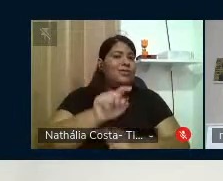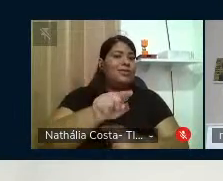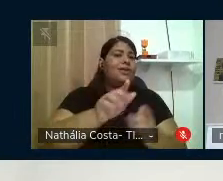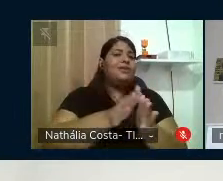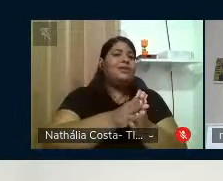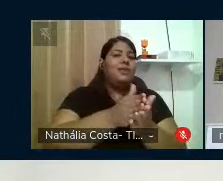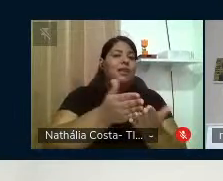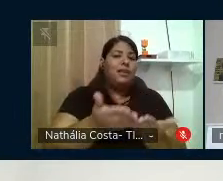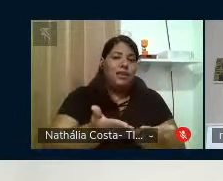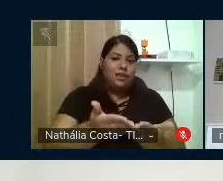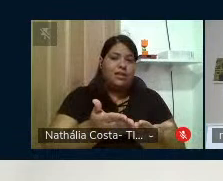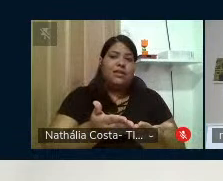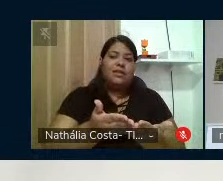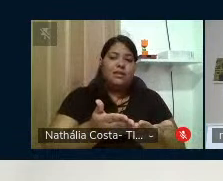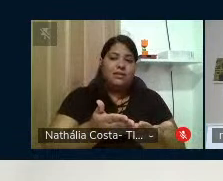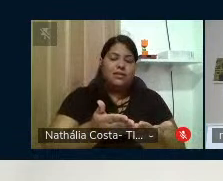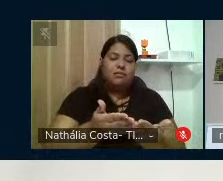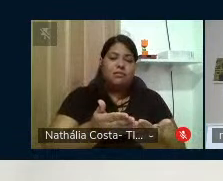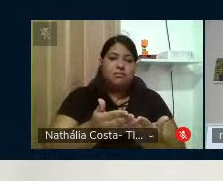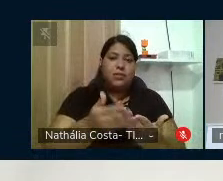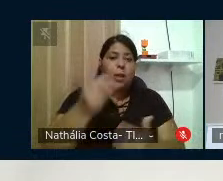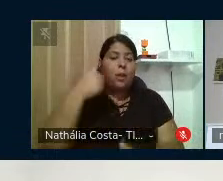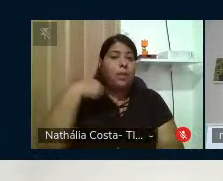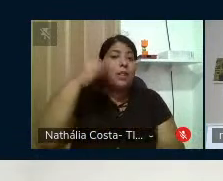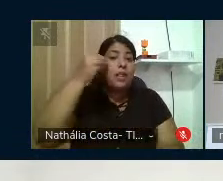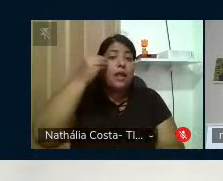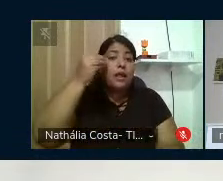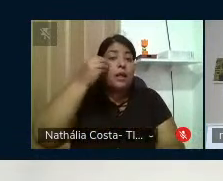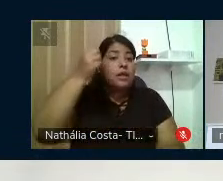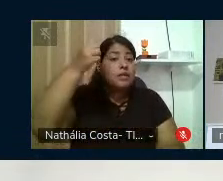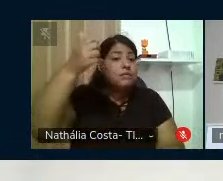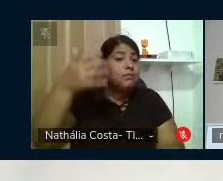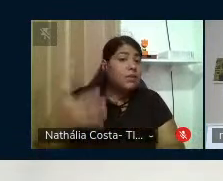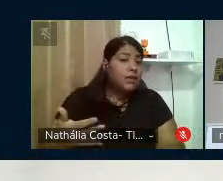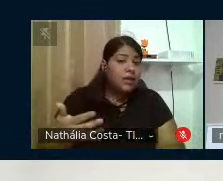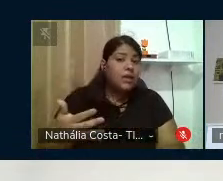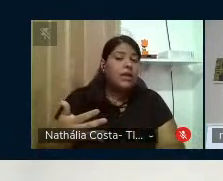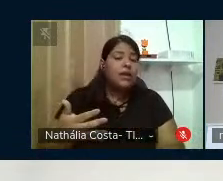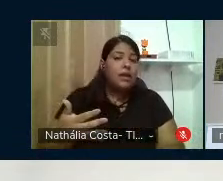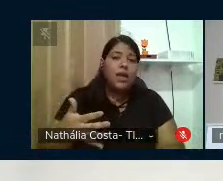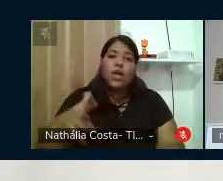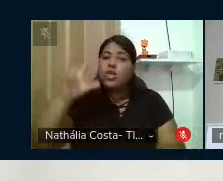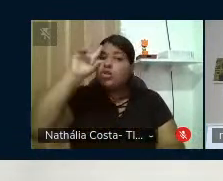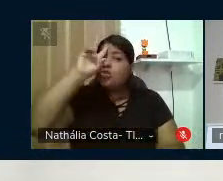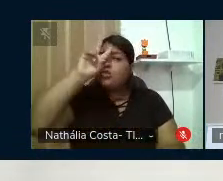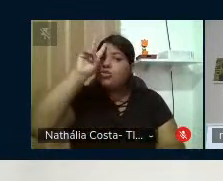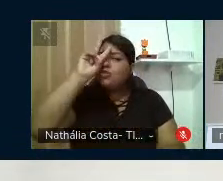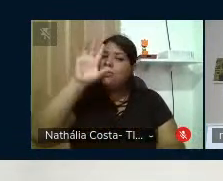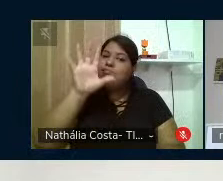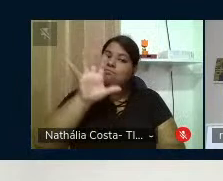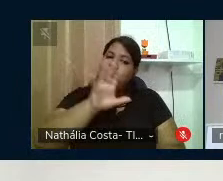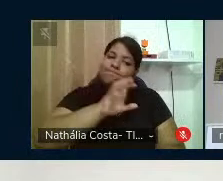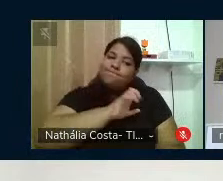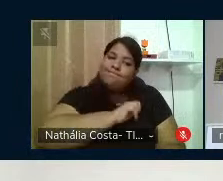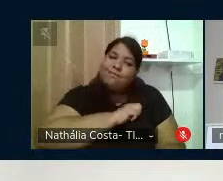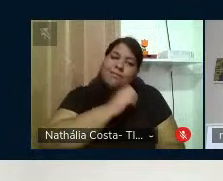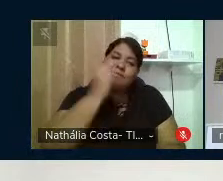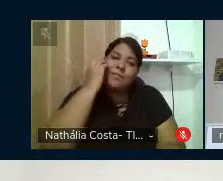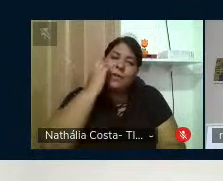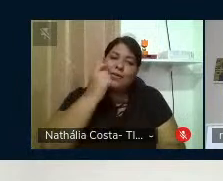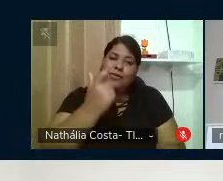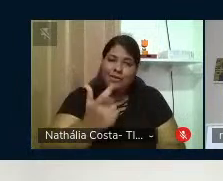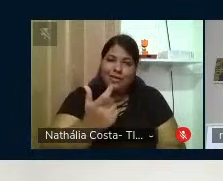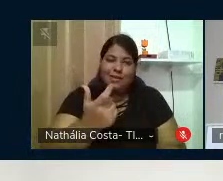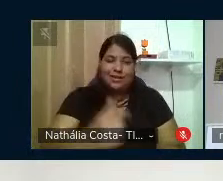livro, eu tratei de realçar o legado amoroso